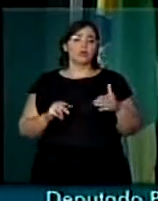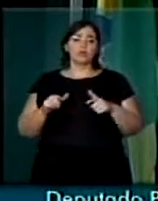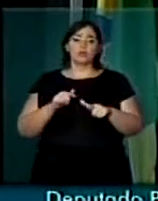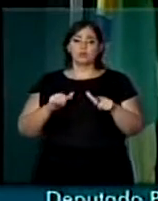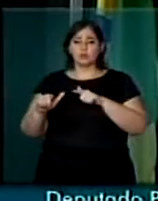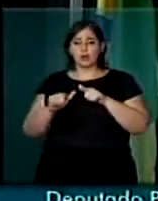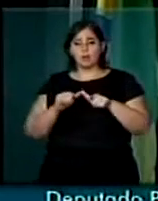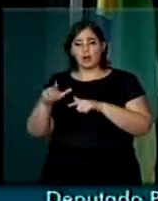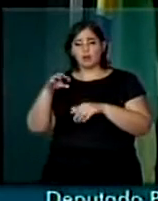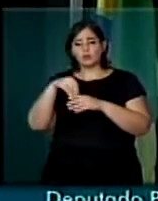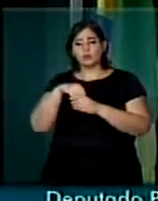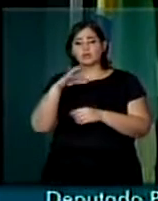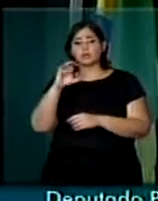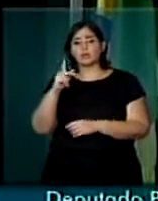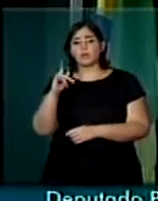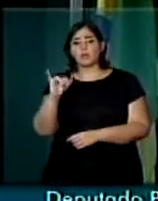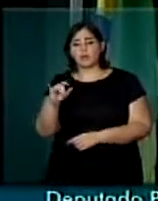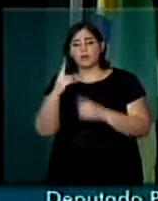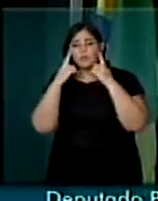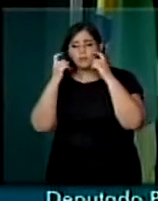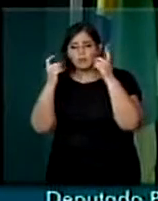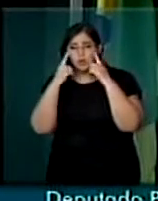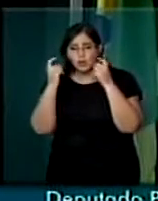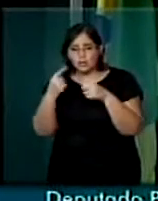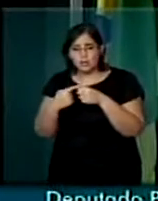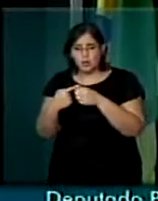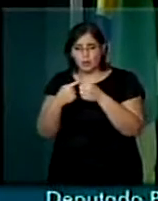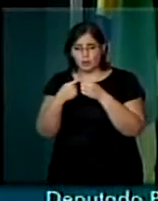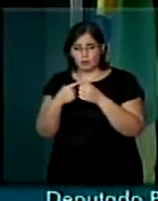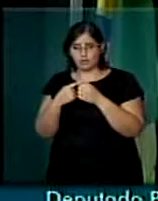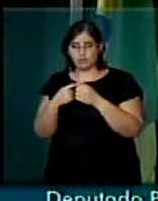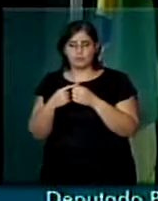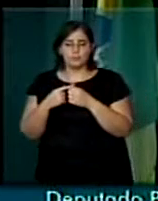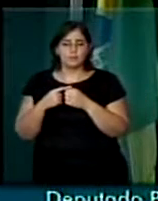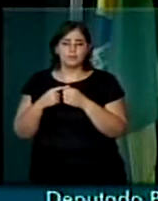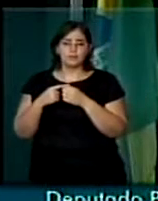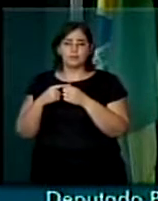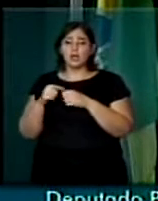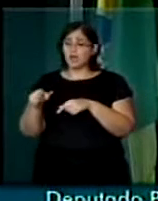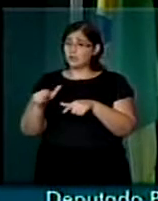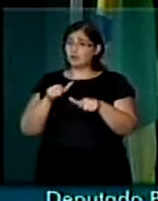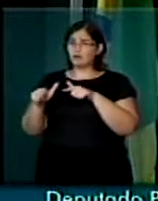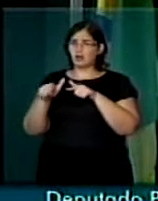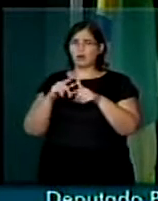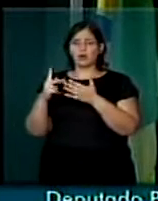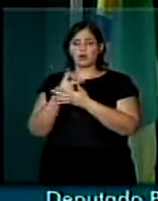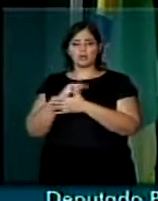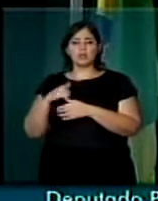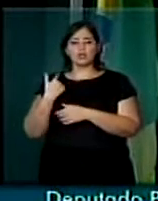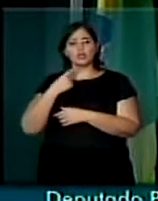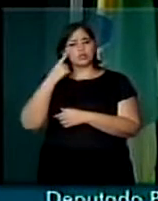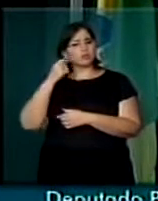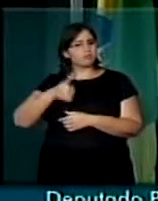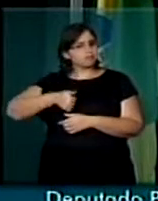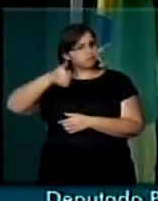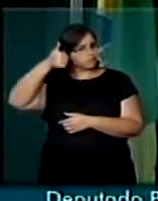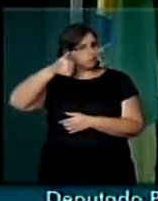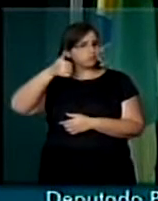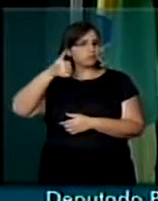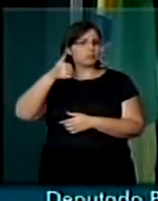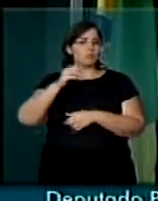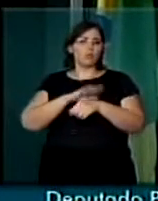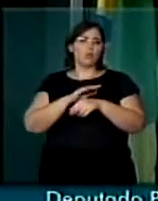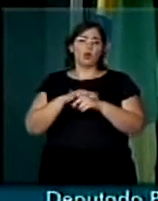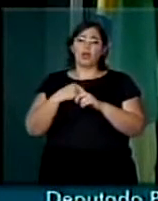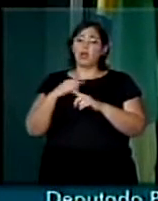da CPI da violência urbana, trabalho que temos priorizado, na medida